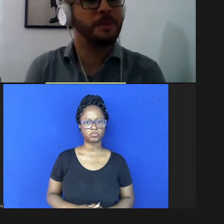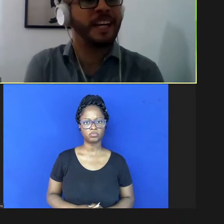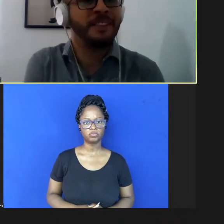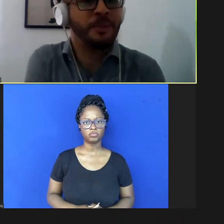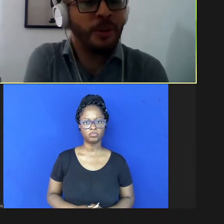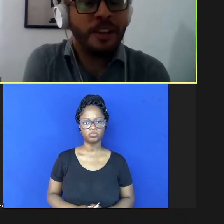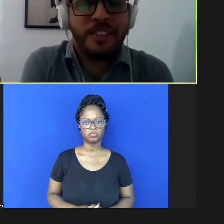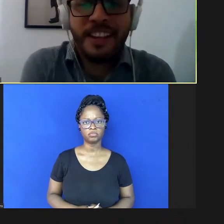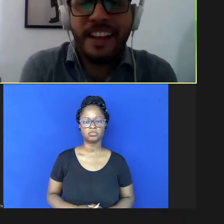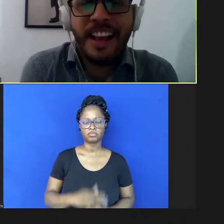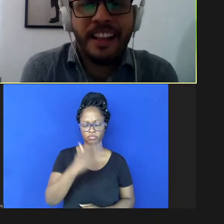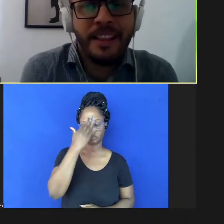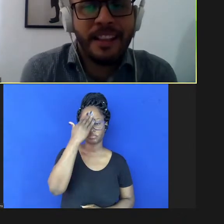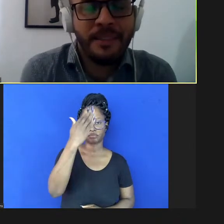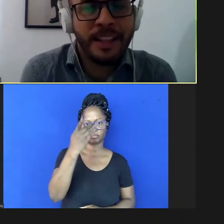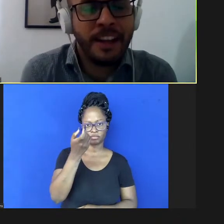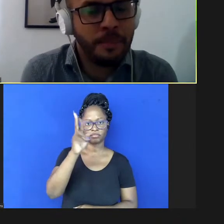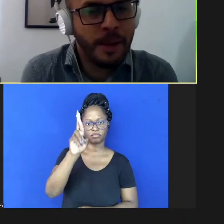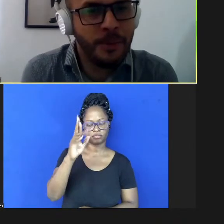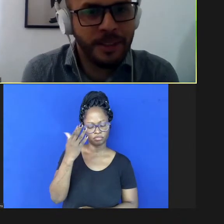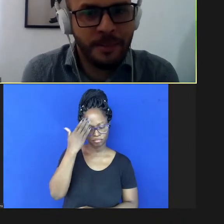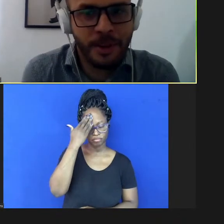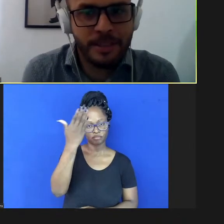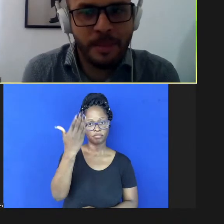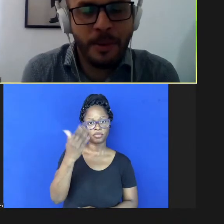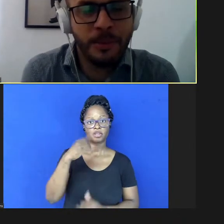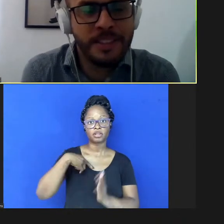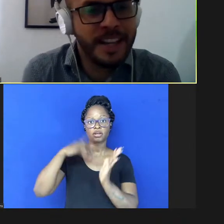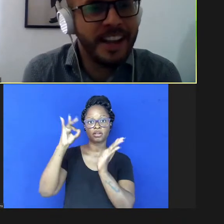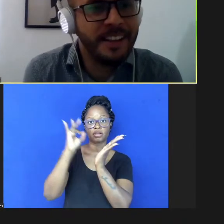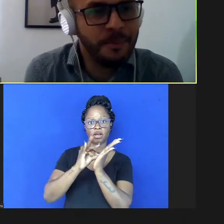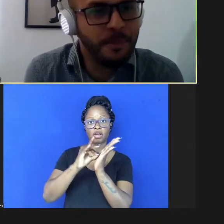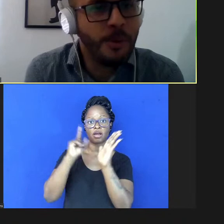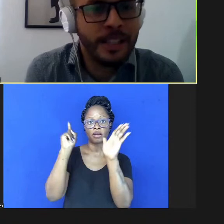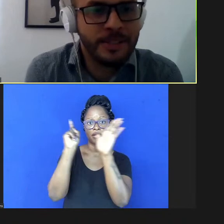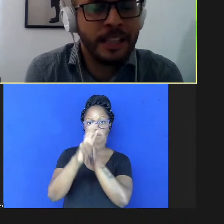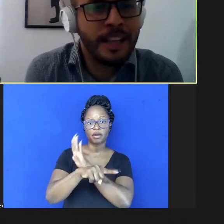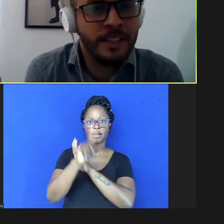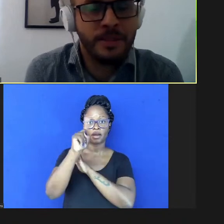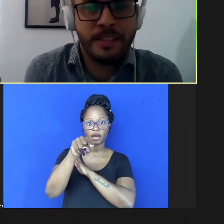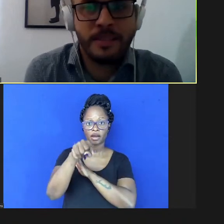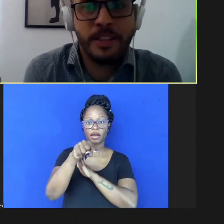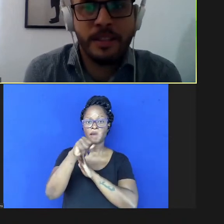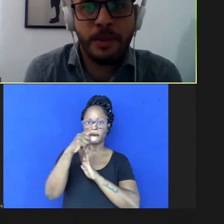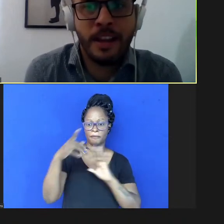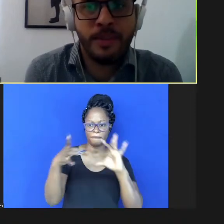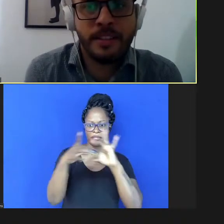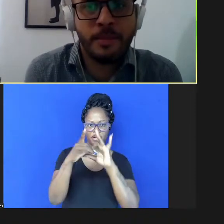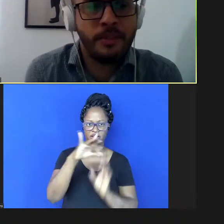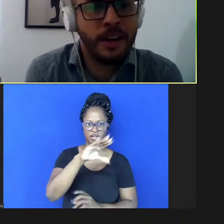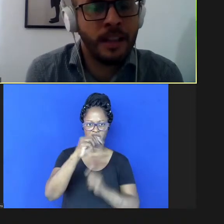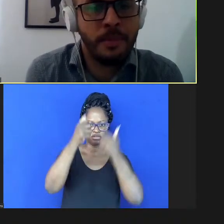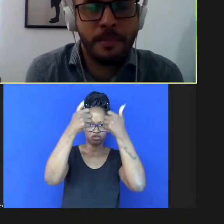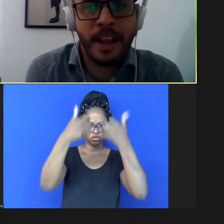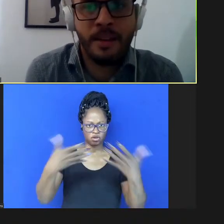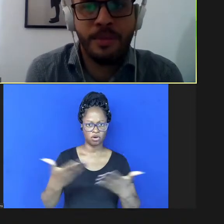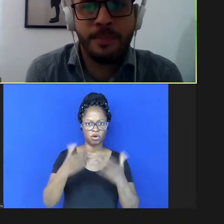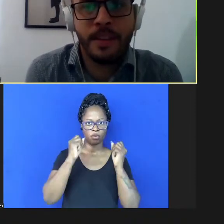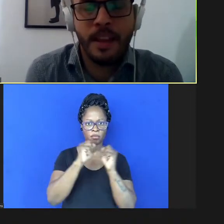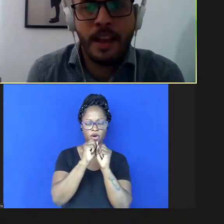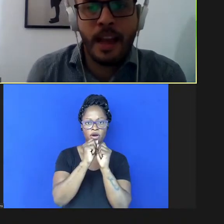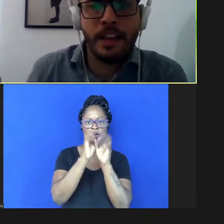muito obrigado doutor na verdade a pergunta a próxima pergunta seria um pouco relacionada a isso se você puder fazer uma fala